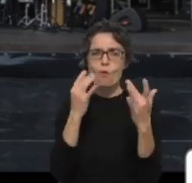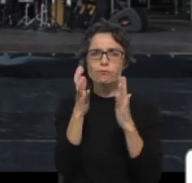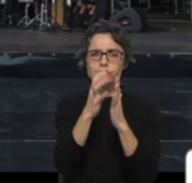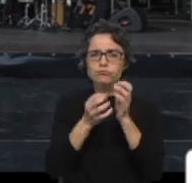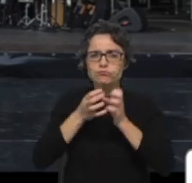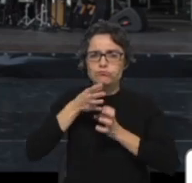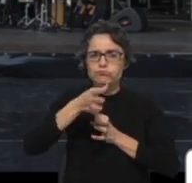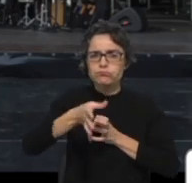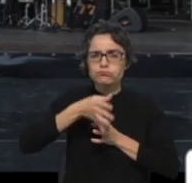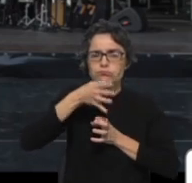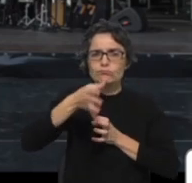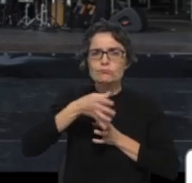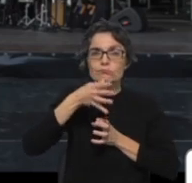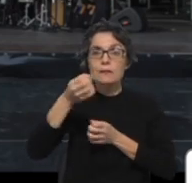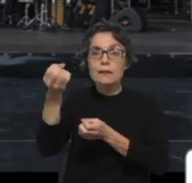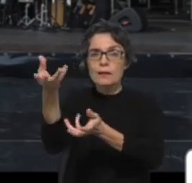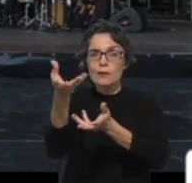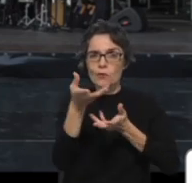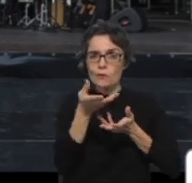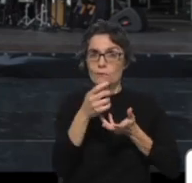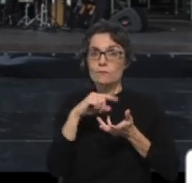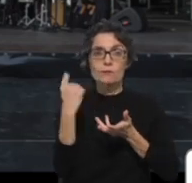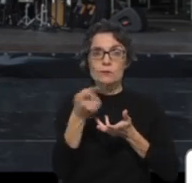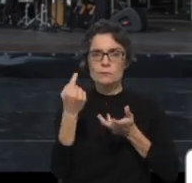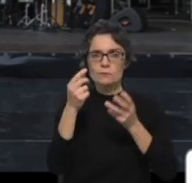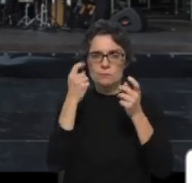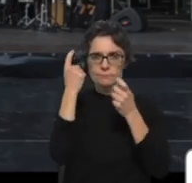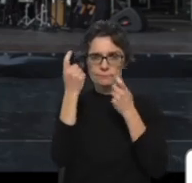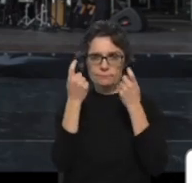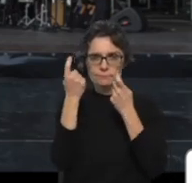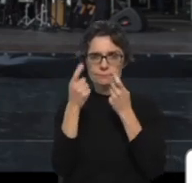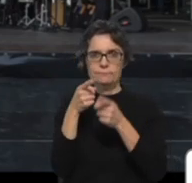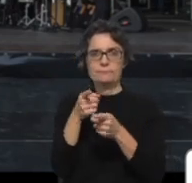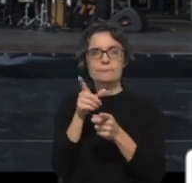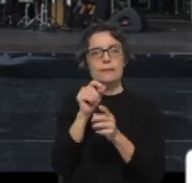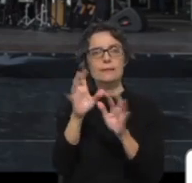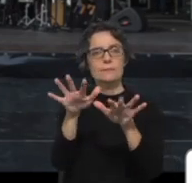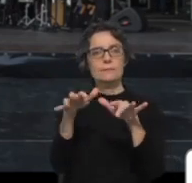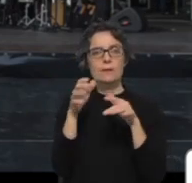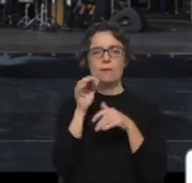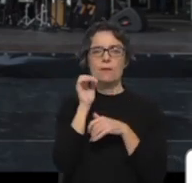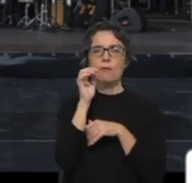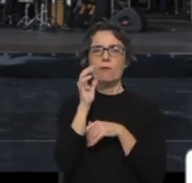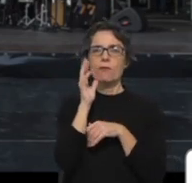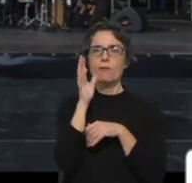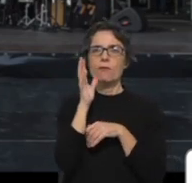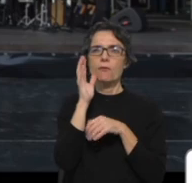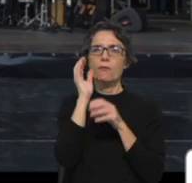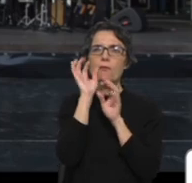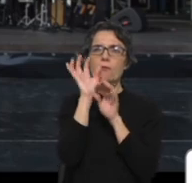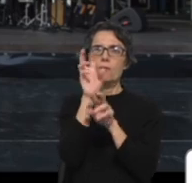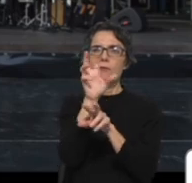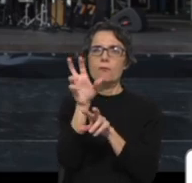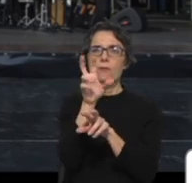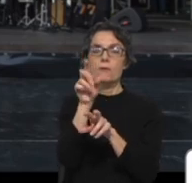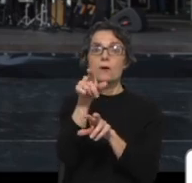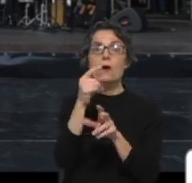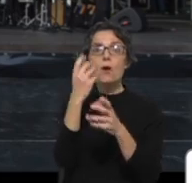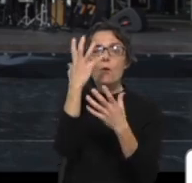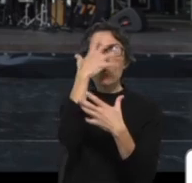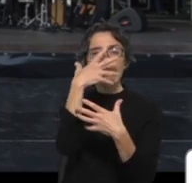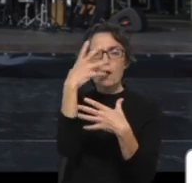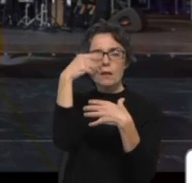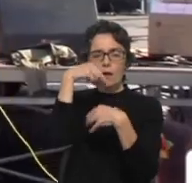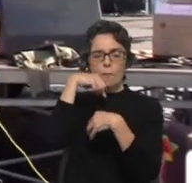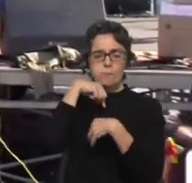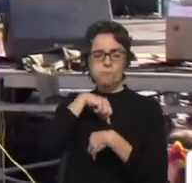valiosas e que convidam à reflexão, enquanto entretém à audiência. Idealmente, o artista deve imbuir-se de um